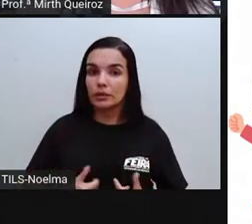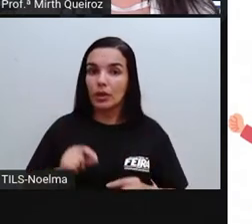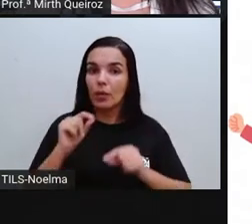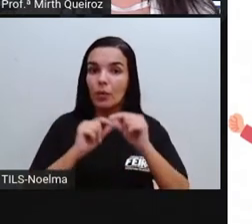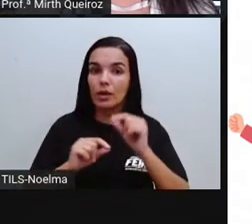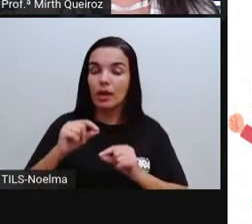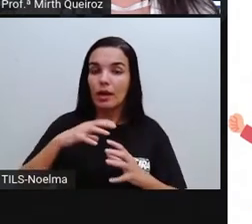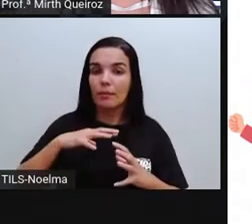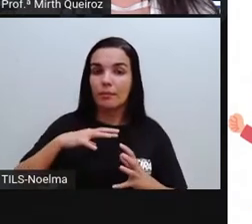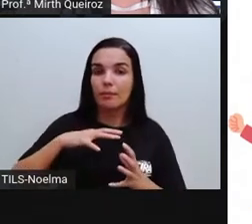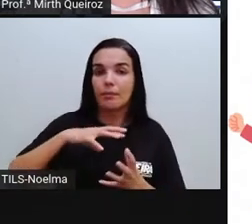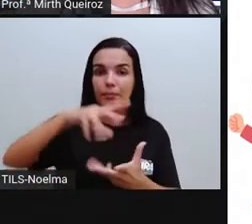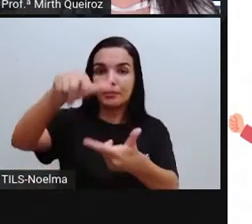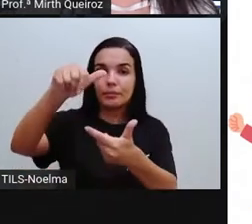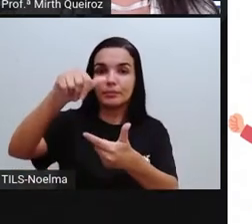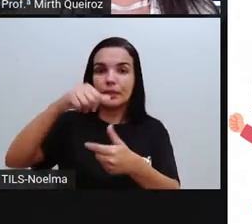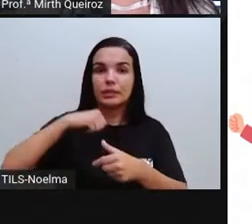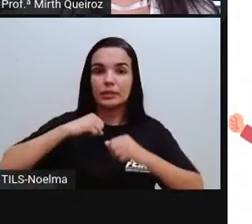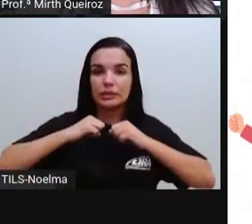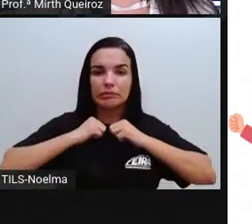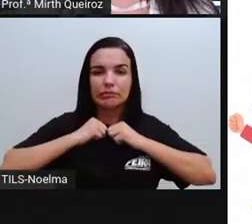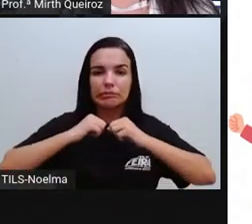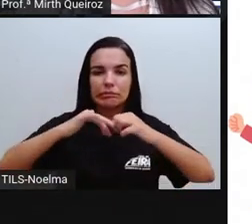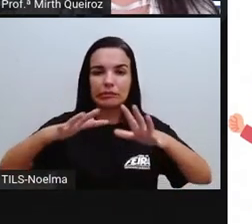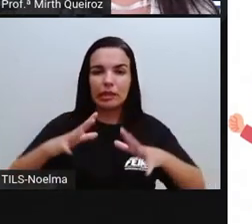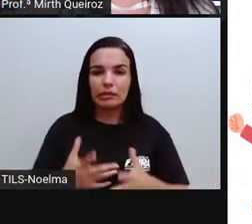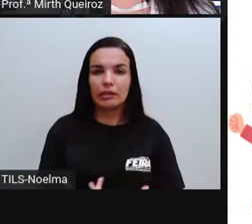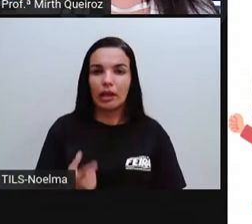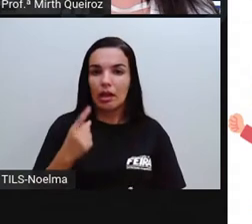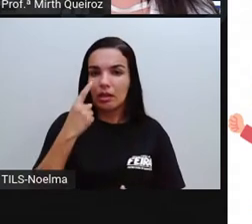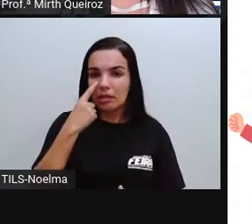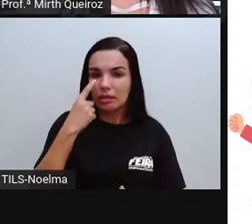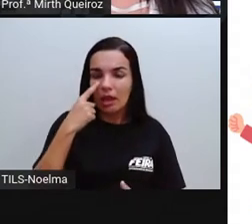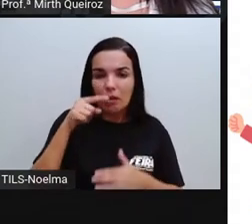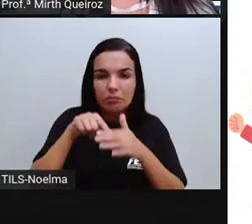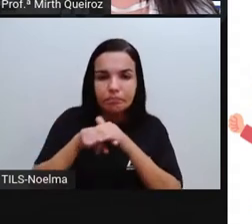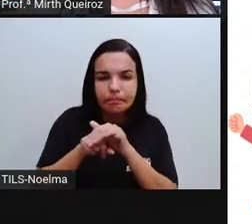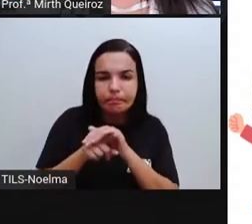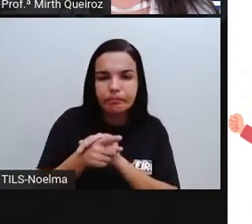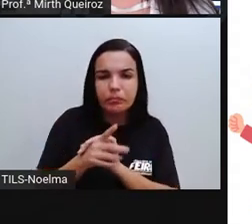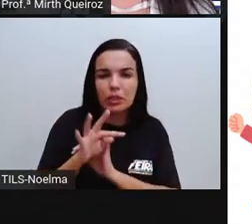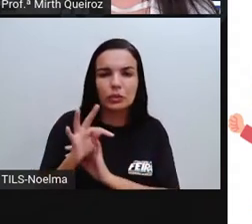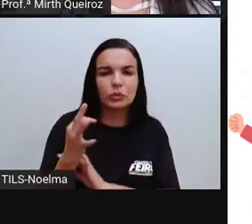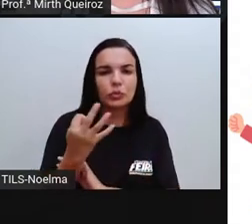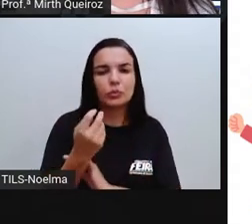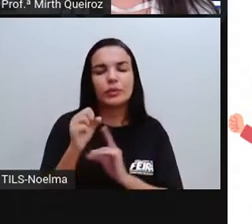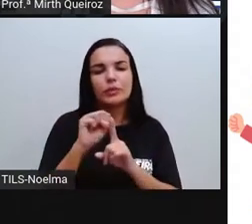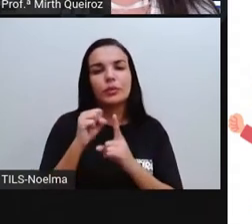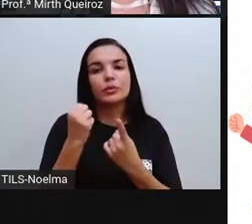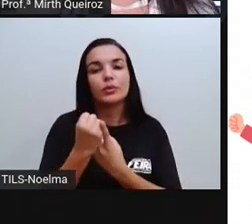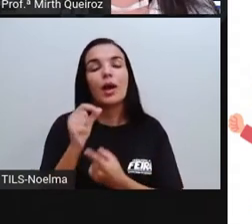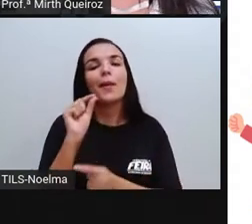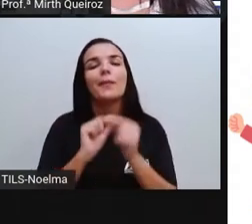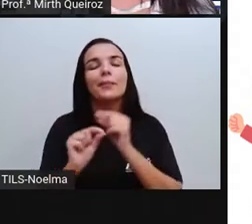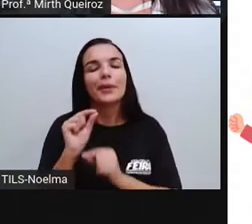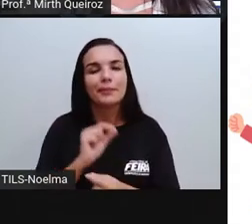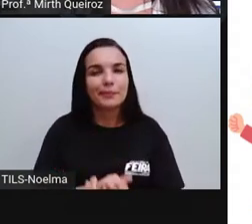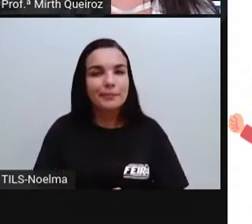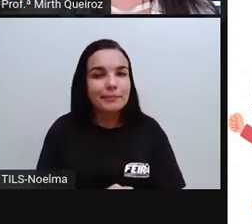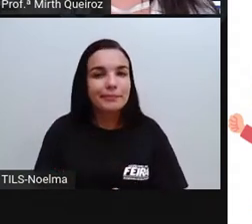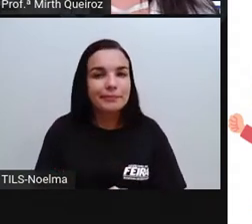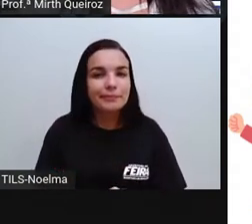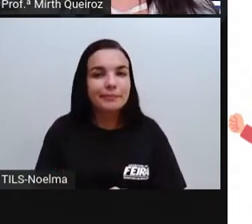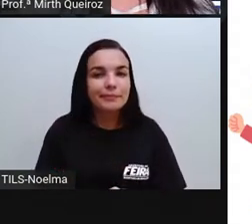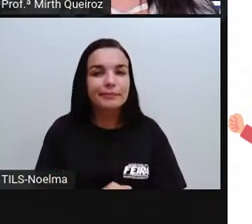expandir e estranhar, e entranhar, perdão, em quase todas as sociedades. E que pandemia